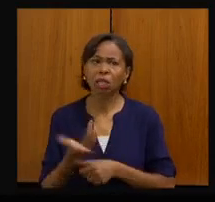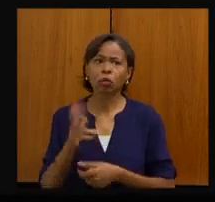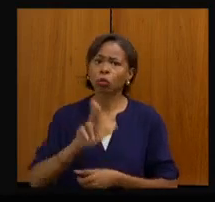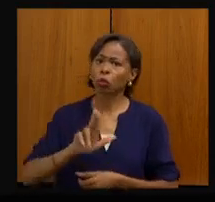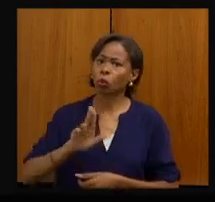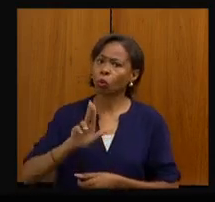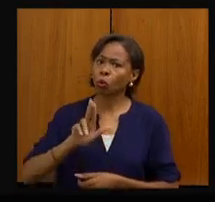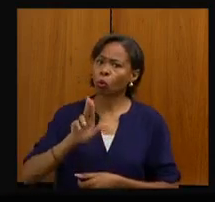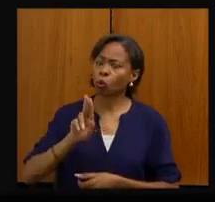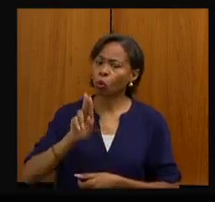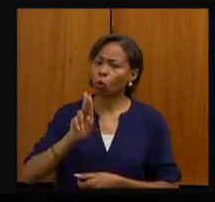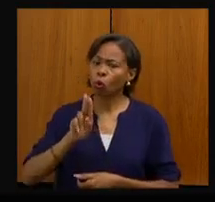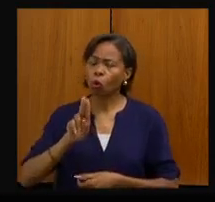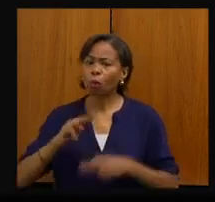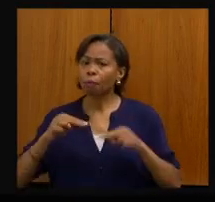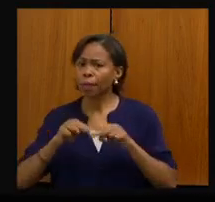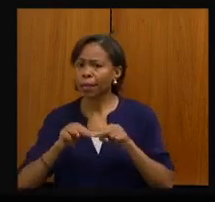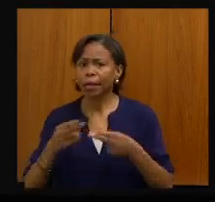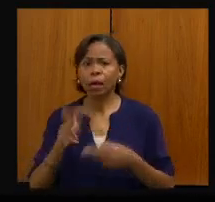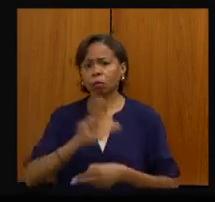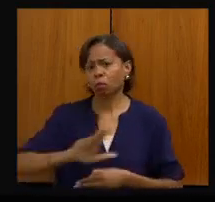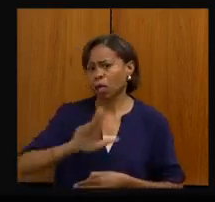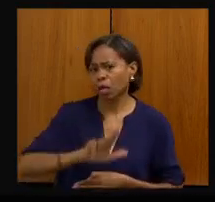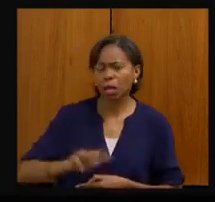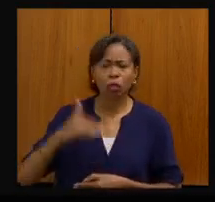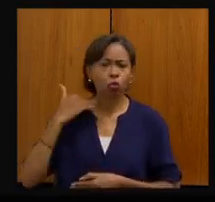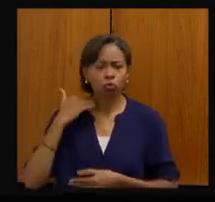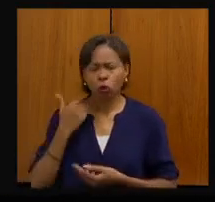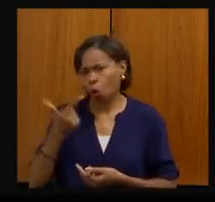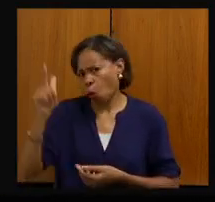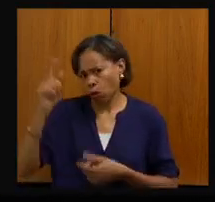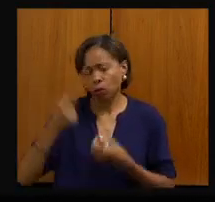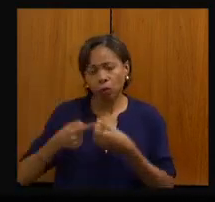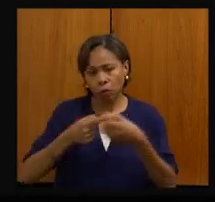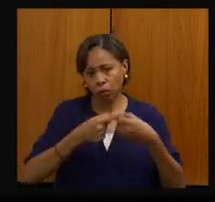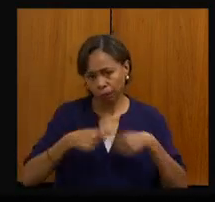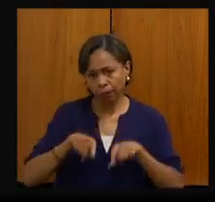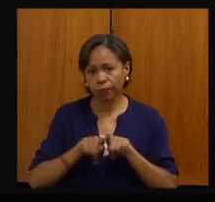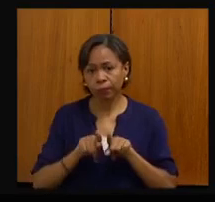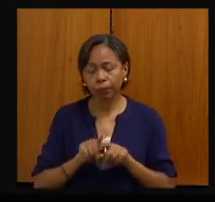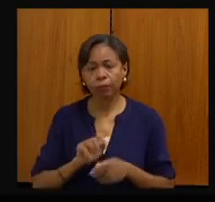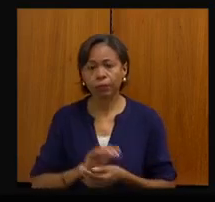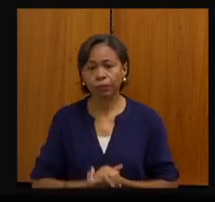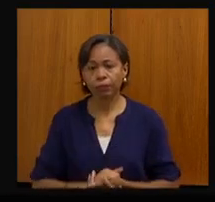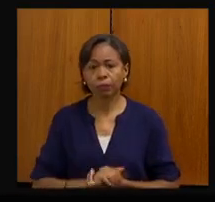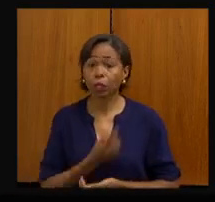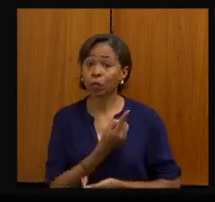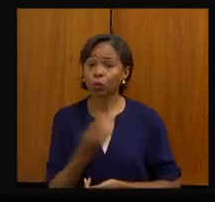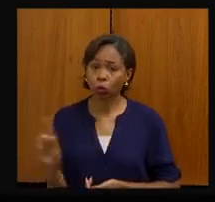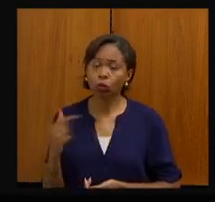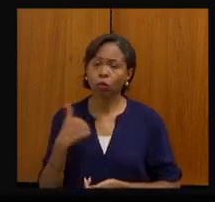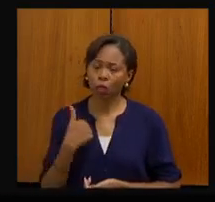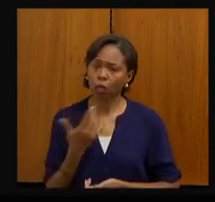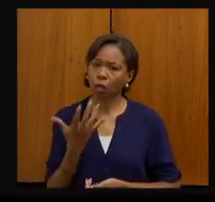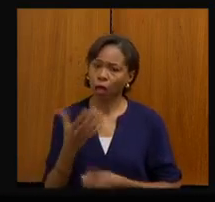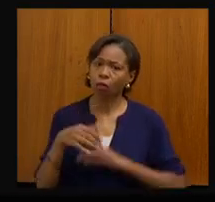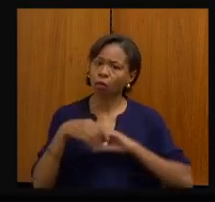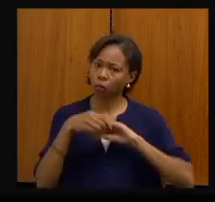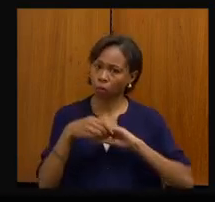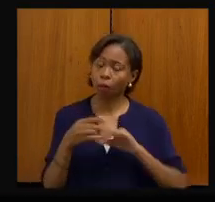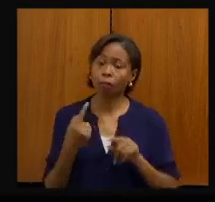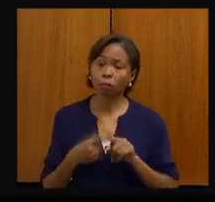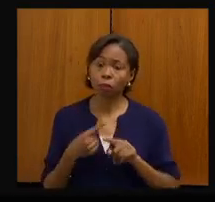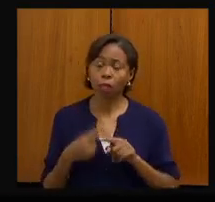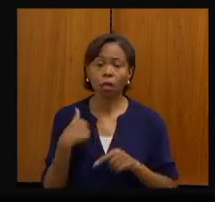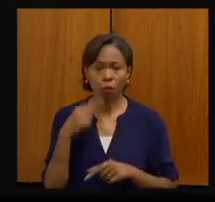Valadares, enfim, de fora e outras cidades. E por último, no caso secretário, eu quero cumprimentar. Eu vi